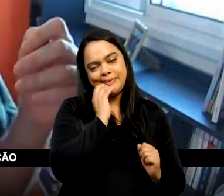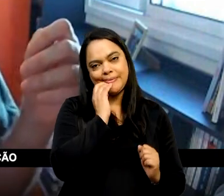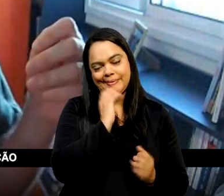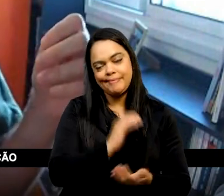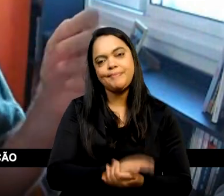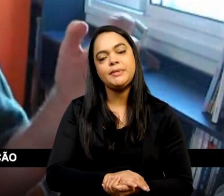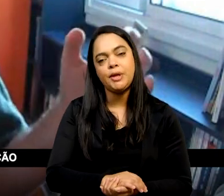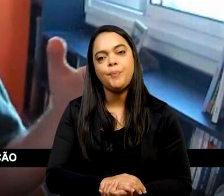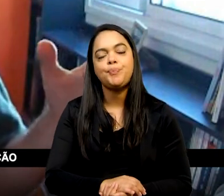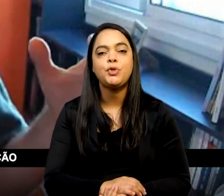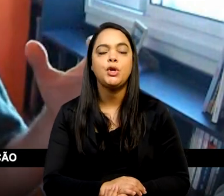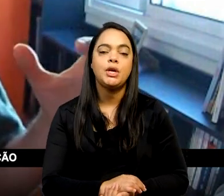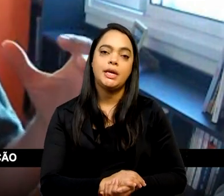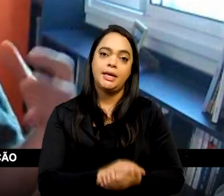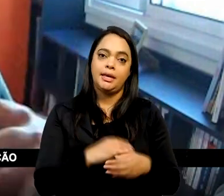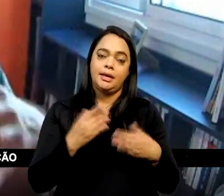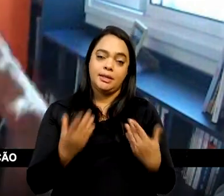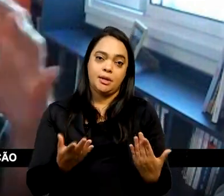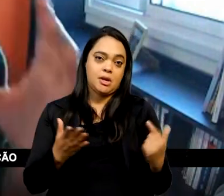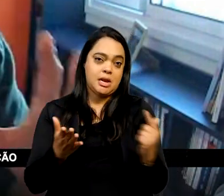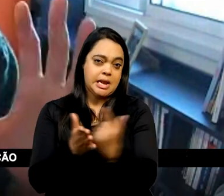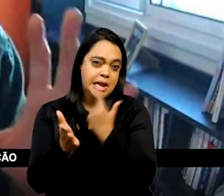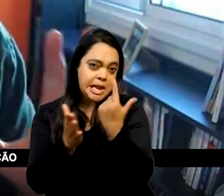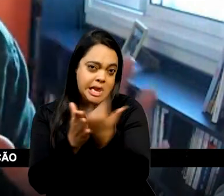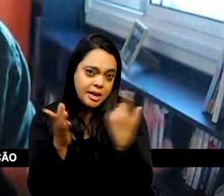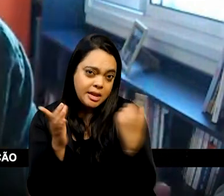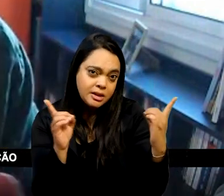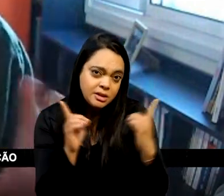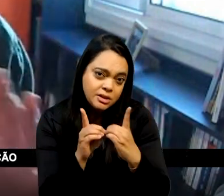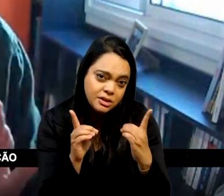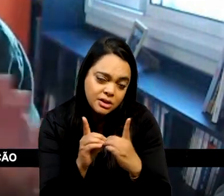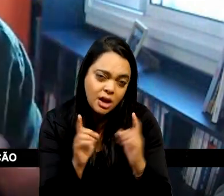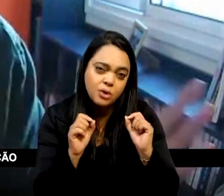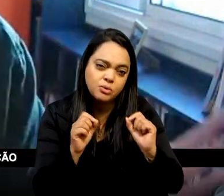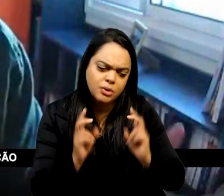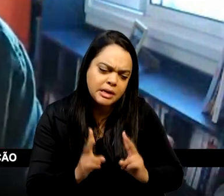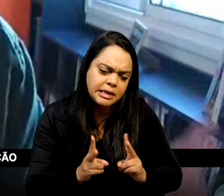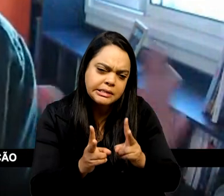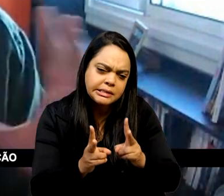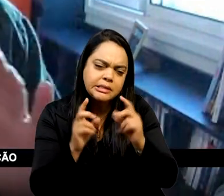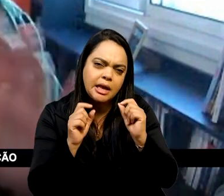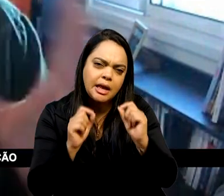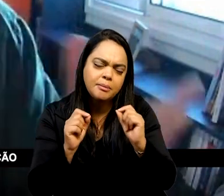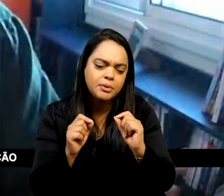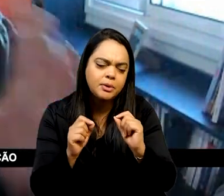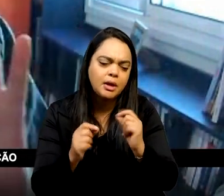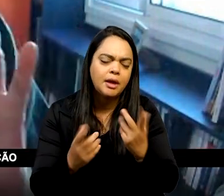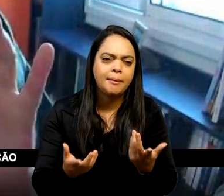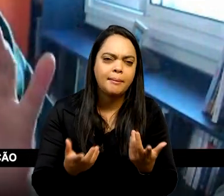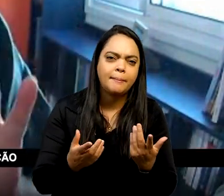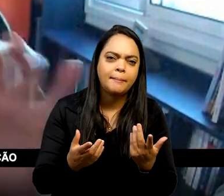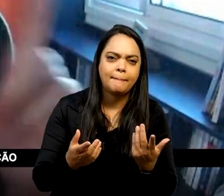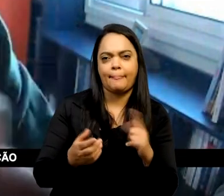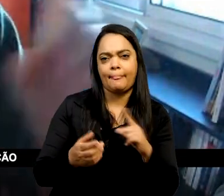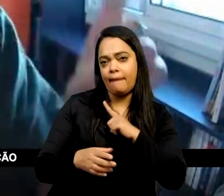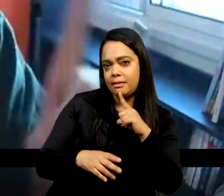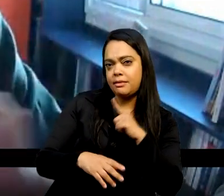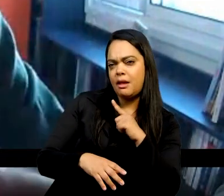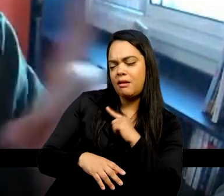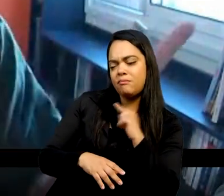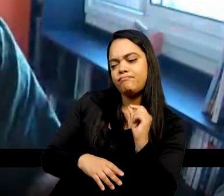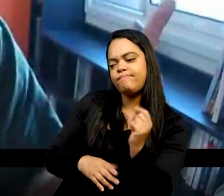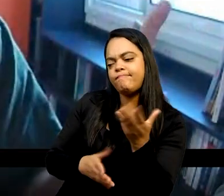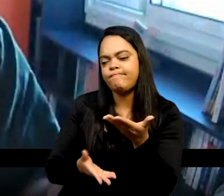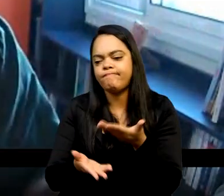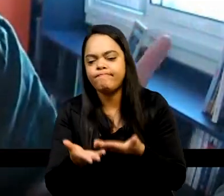que os livros didáticos, eles sempre acusam o recebimento dessa interação de produção